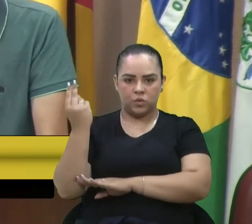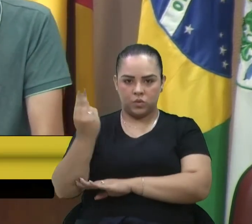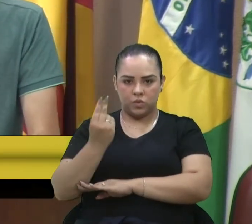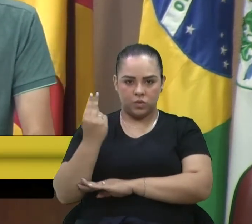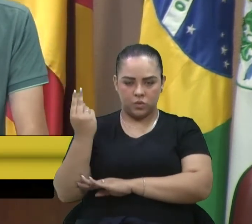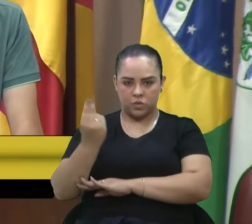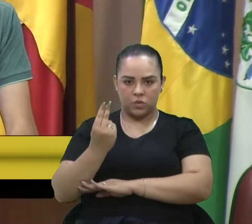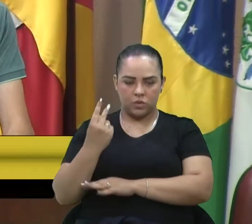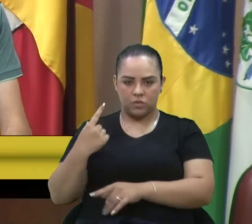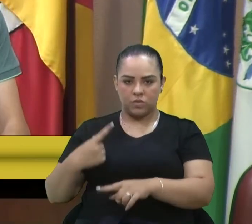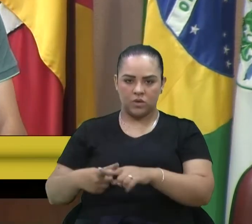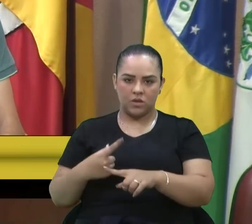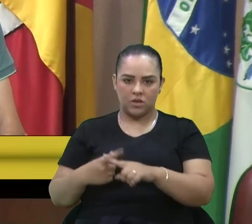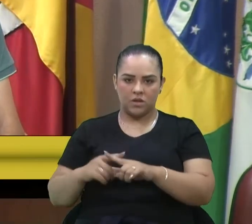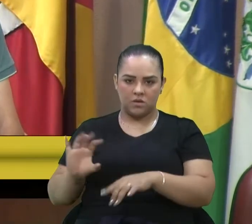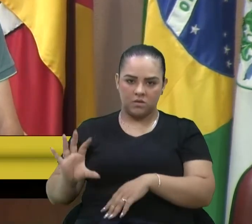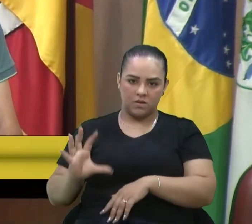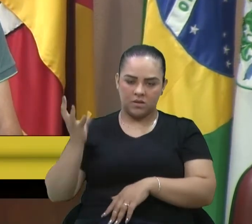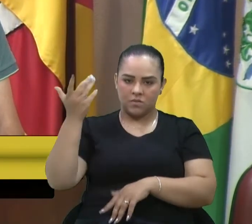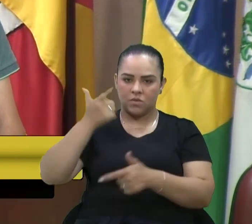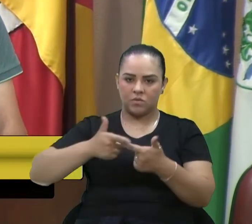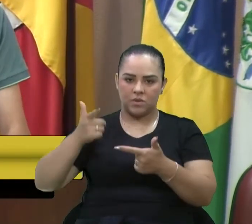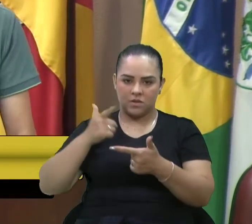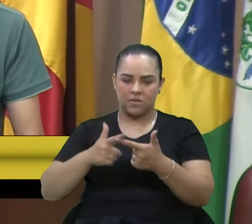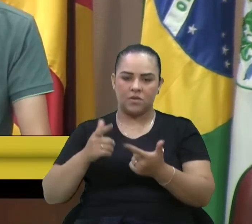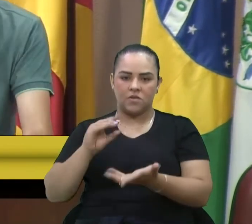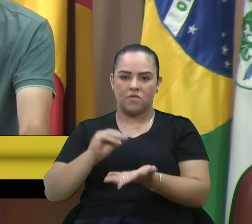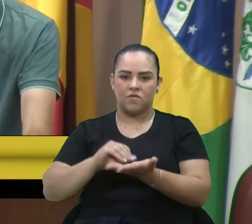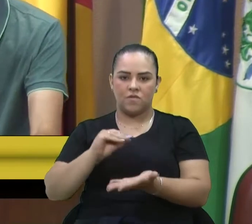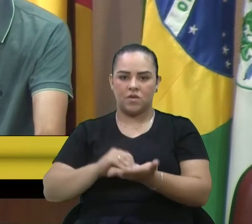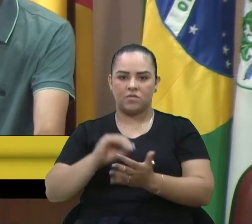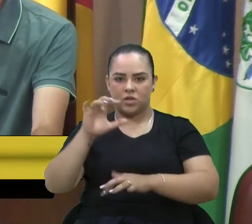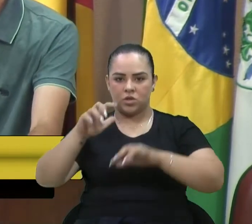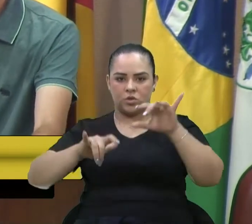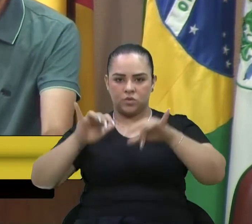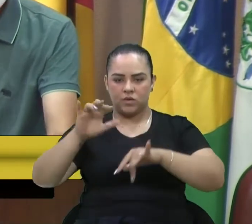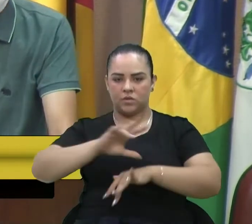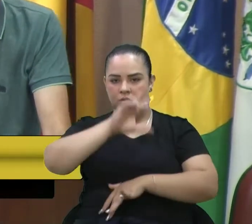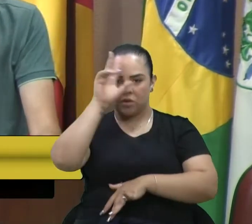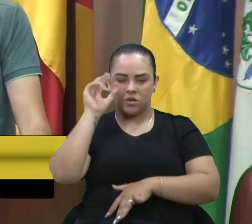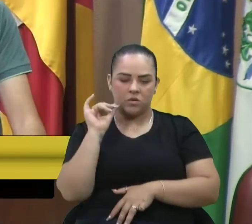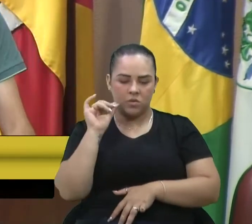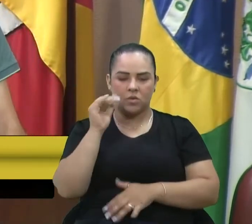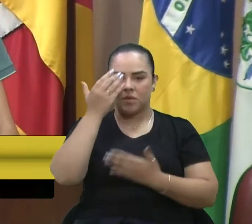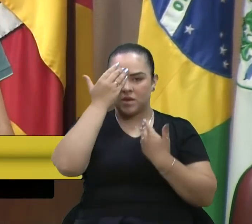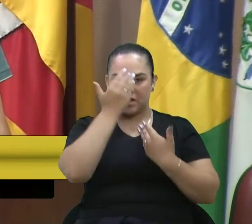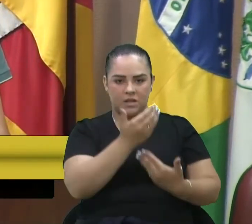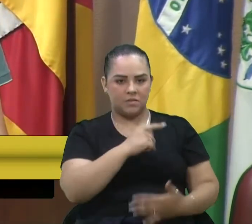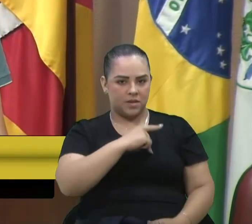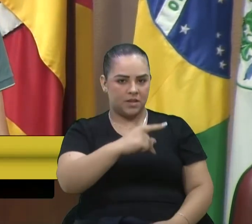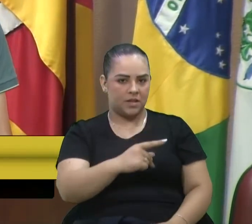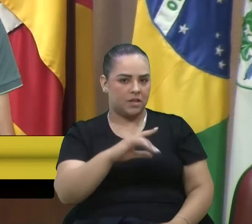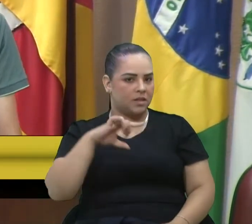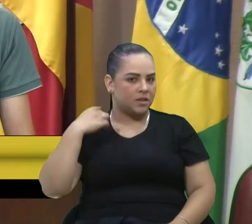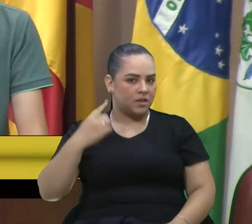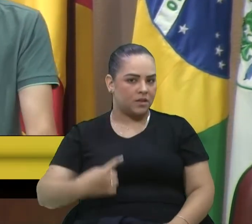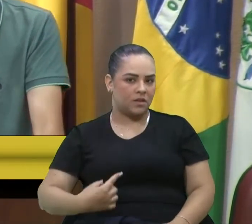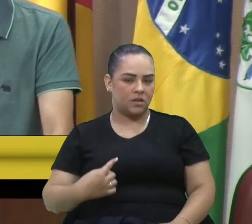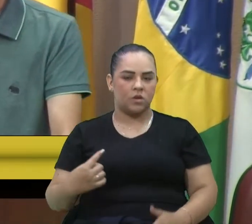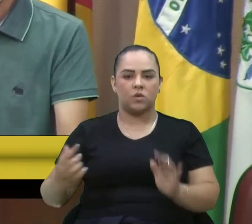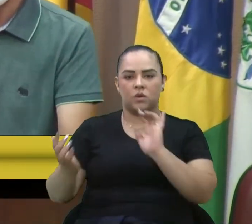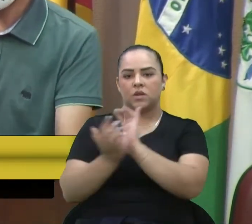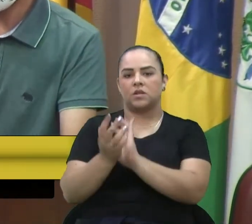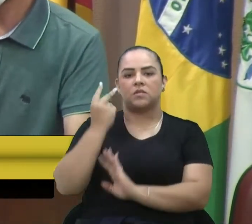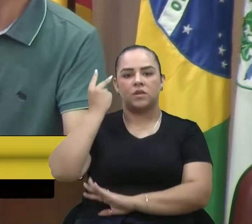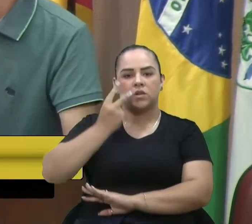em decorrência desse problema grave que é a seca este age do nosso município. Então, muito obrigado, Presidenta Denise e demais colegas vereadores e